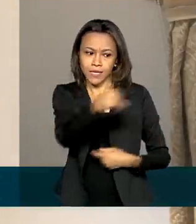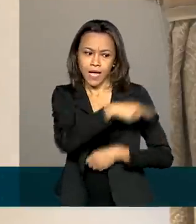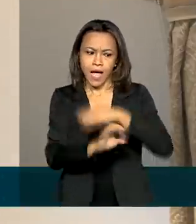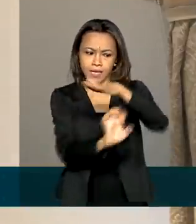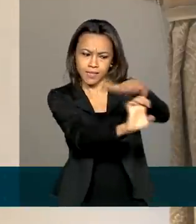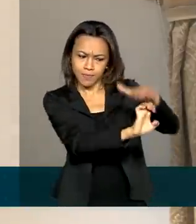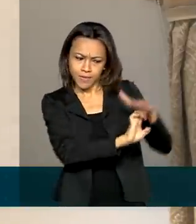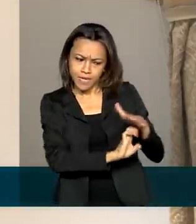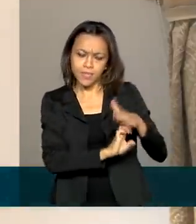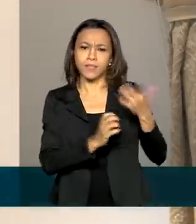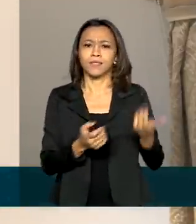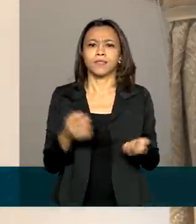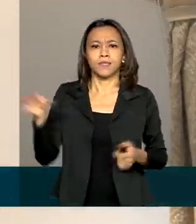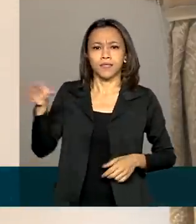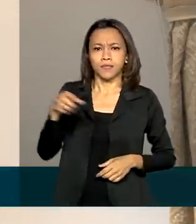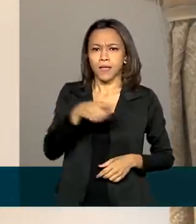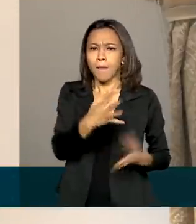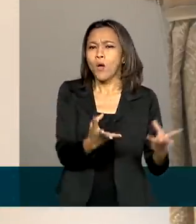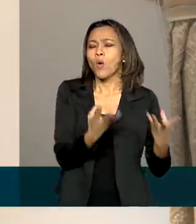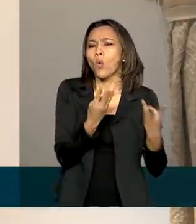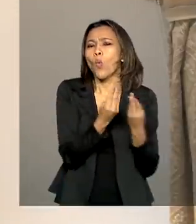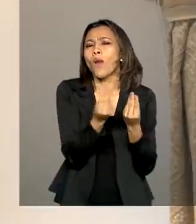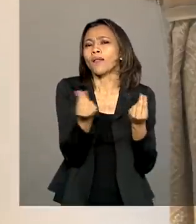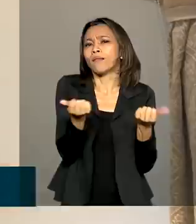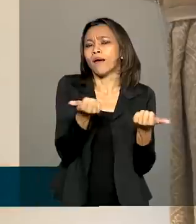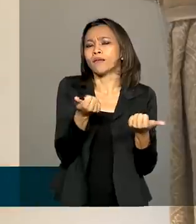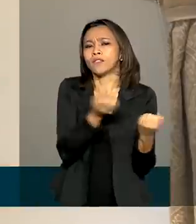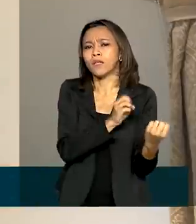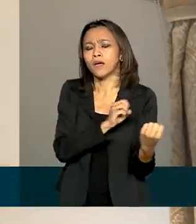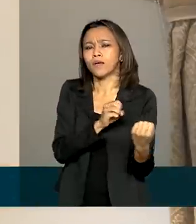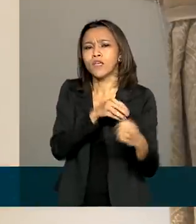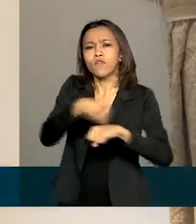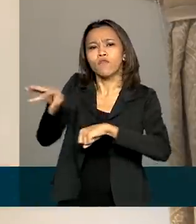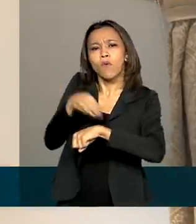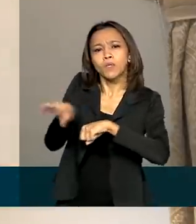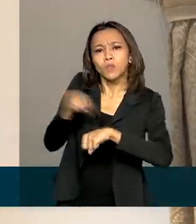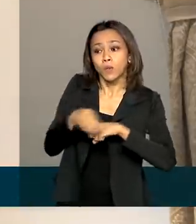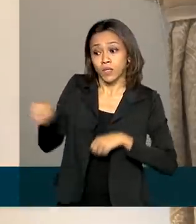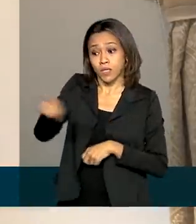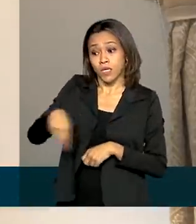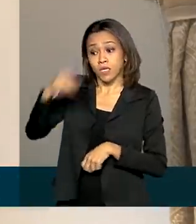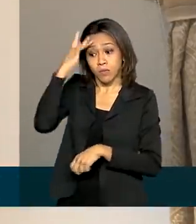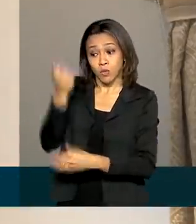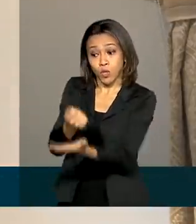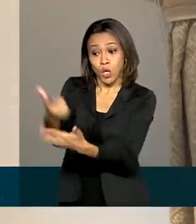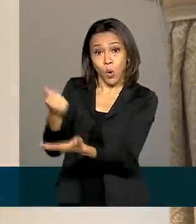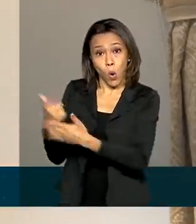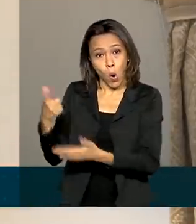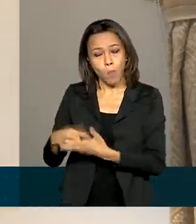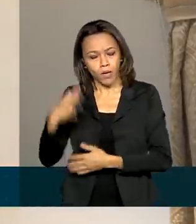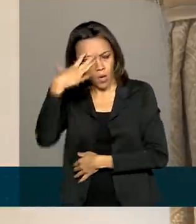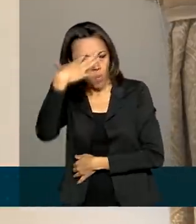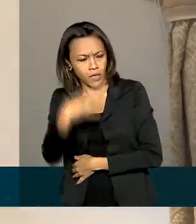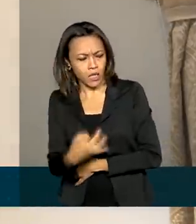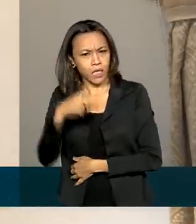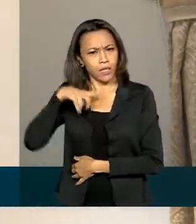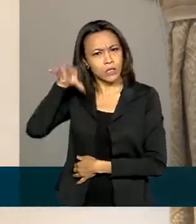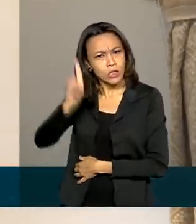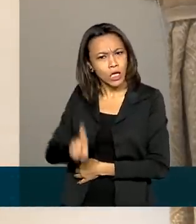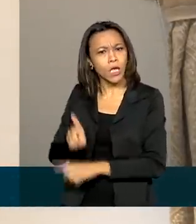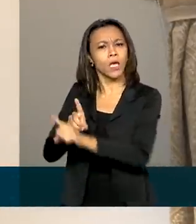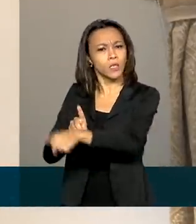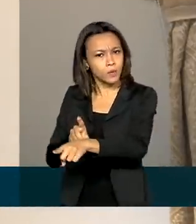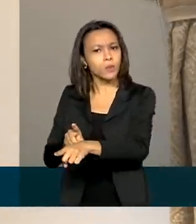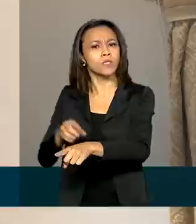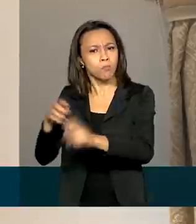procuram cada vez mais melhorar a qualidade da informação e que o consumidor entende que ele tem direitos e busca a concretização